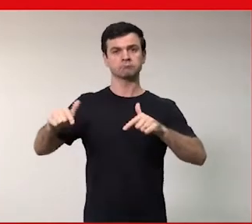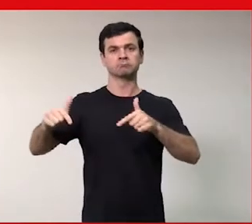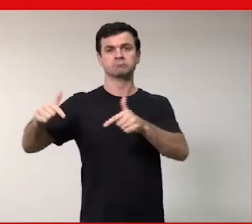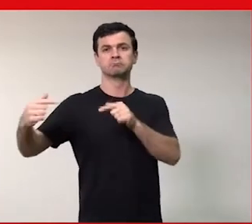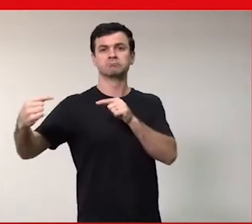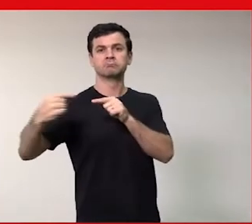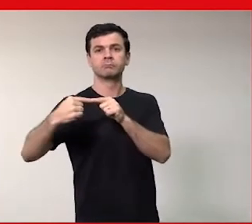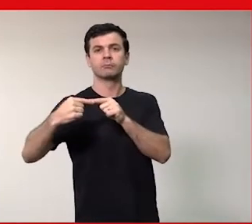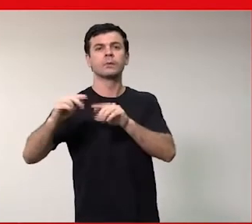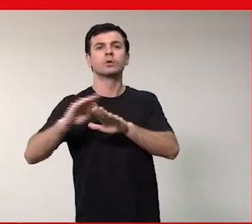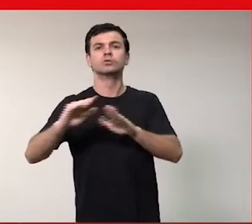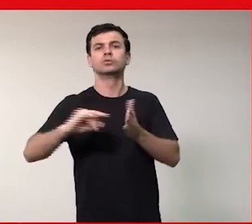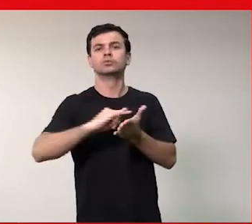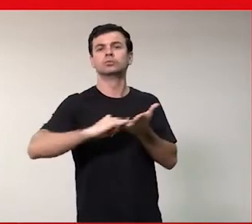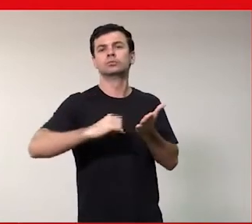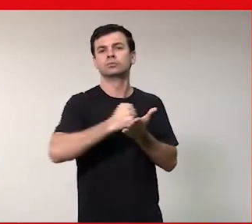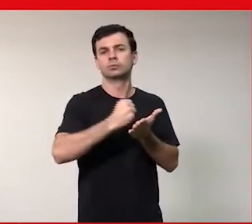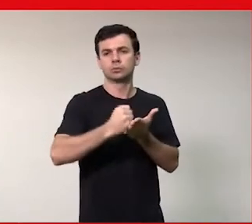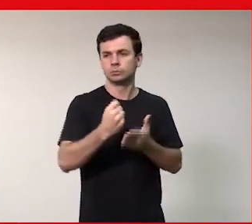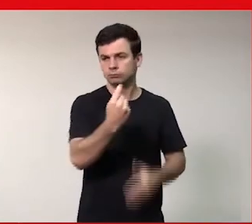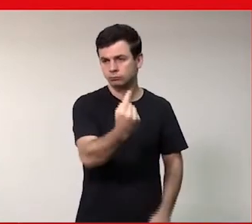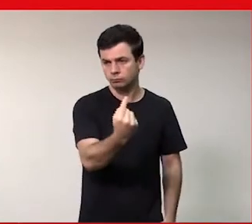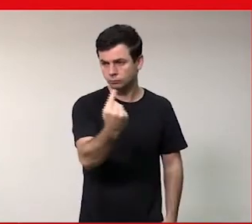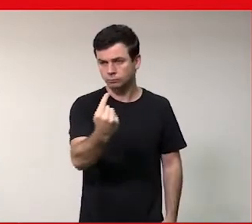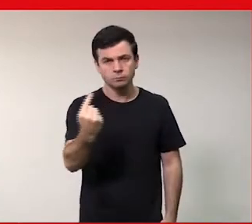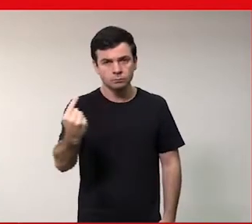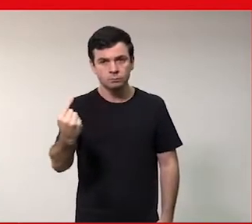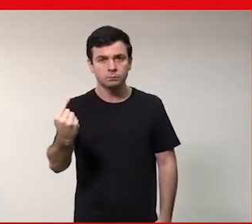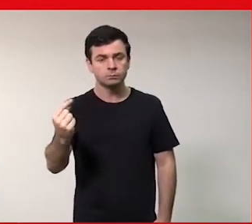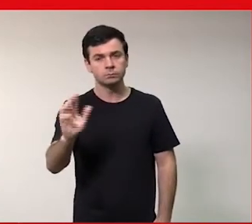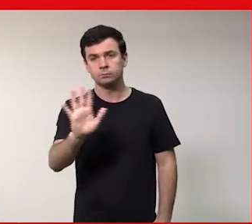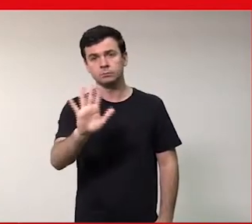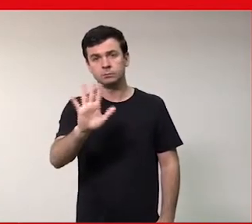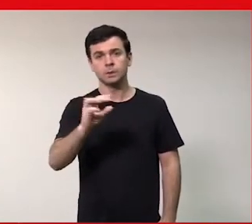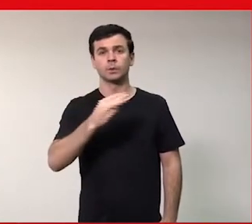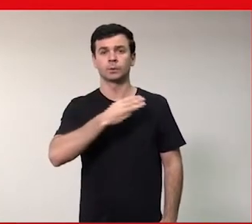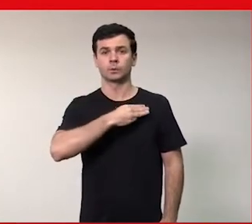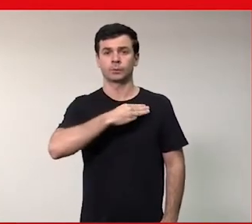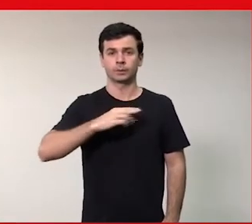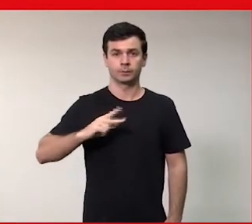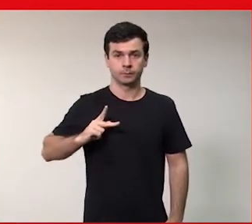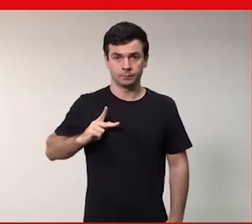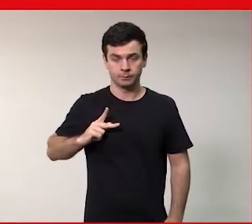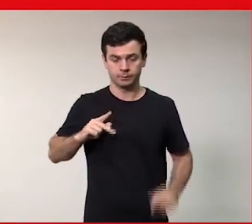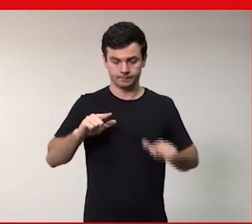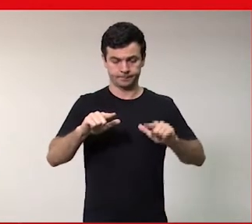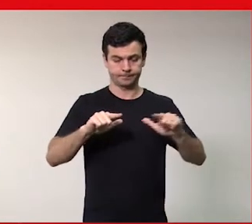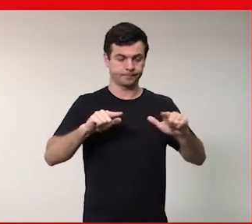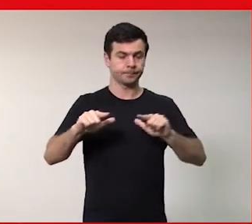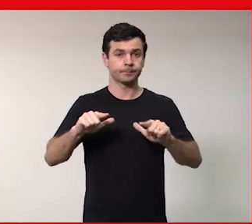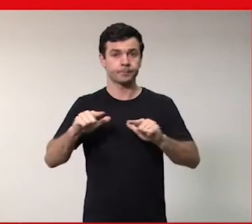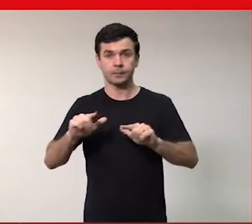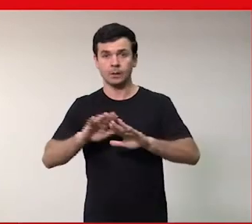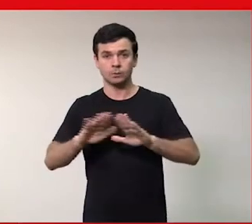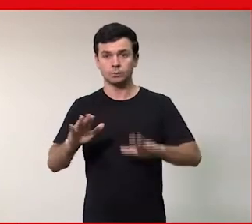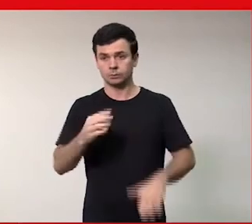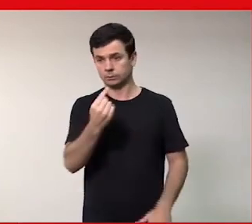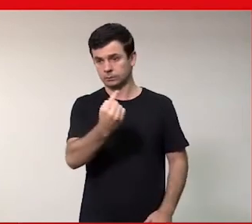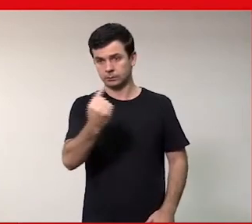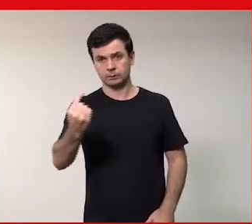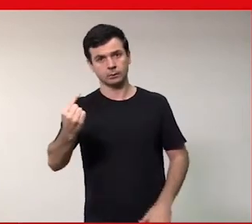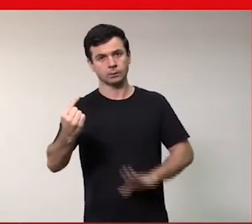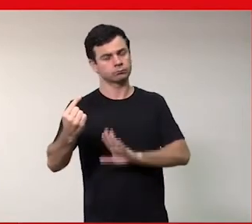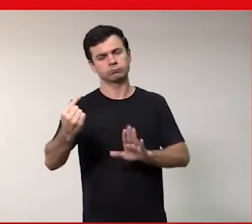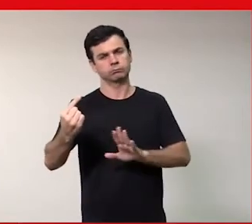contrato de trabalho individual porque a gente não o ministério público do trabalho ele não trabalha individualmente em casos